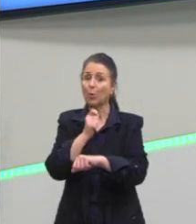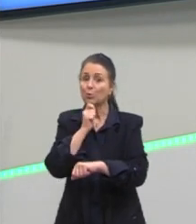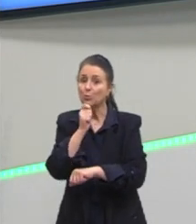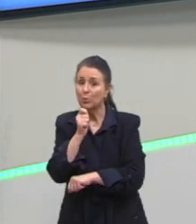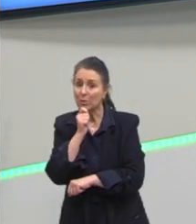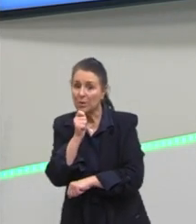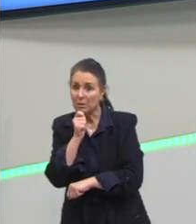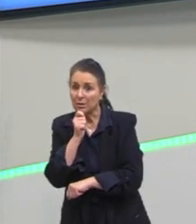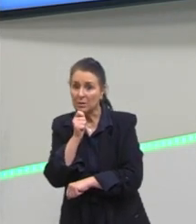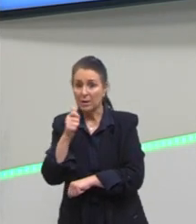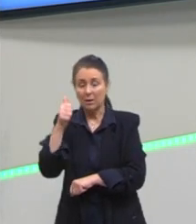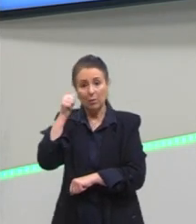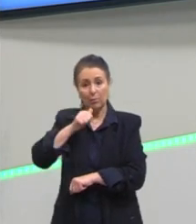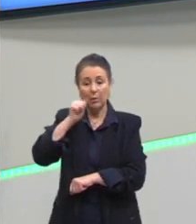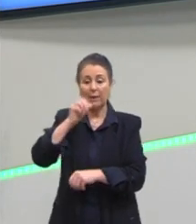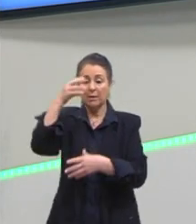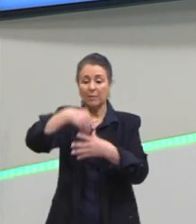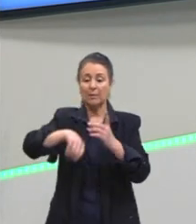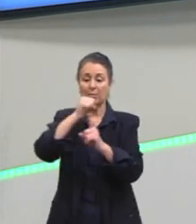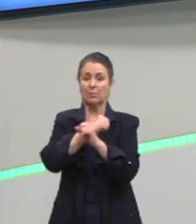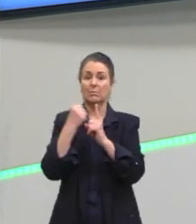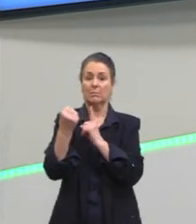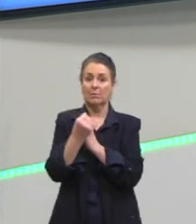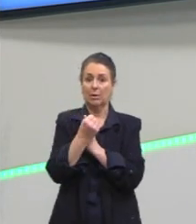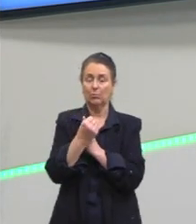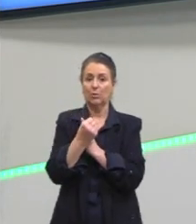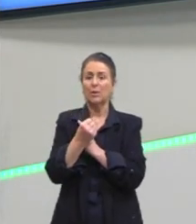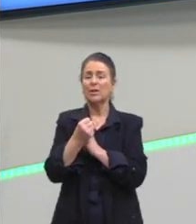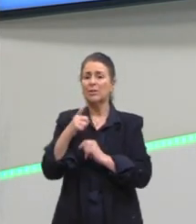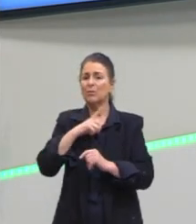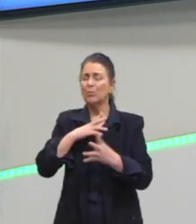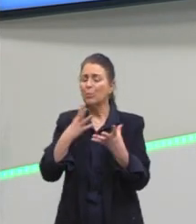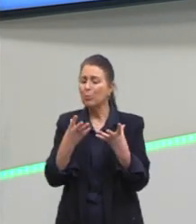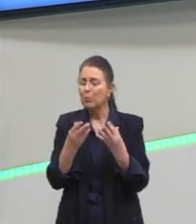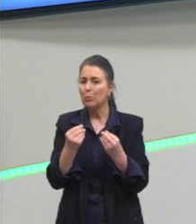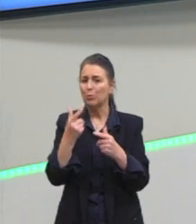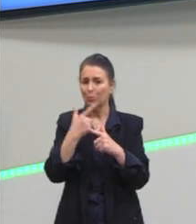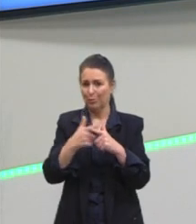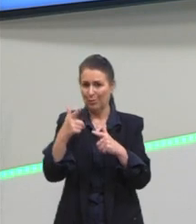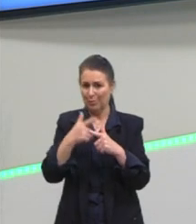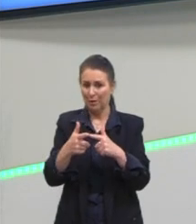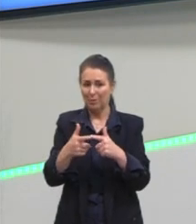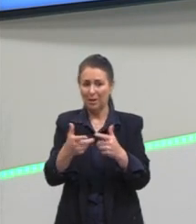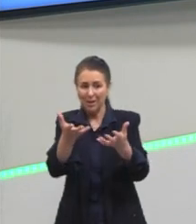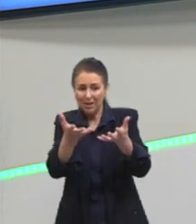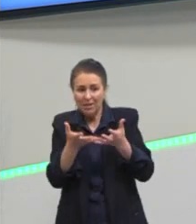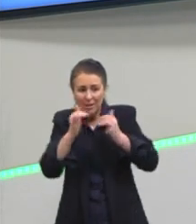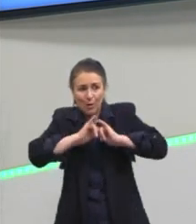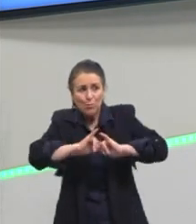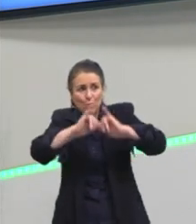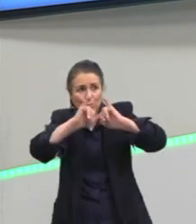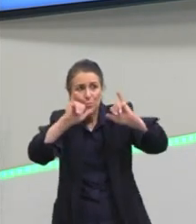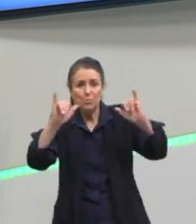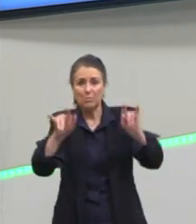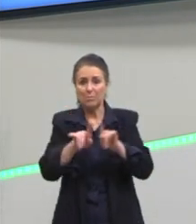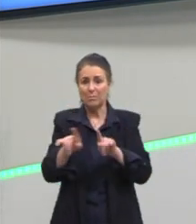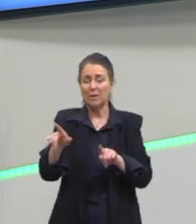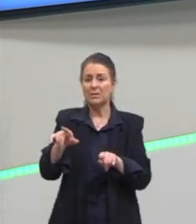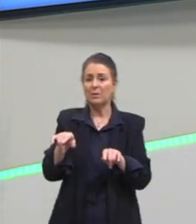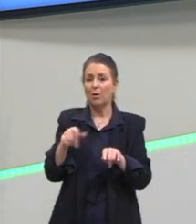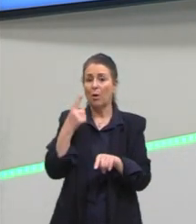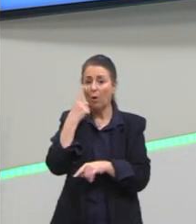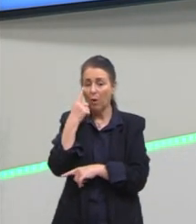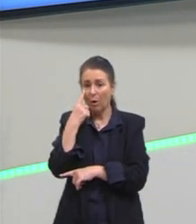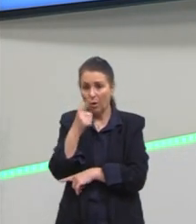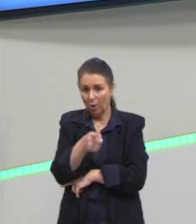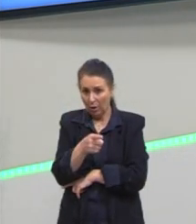mulher dentro de uma sociedade que estava passando por todos aqueles problemas e ela queria ser ouvida. Então, aqui a gente tem, né, mais uma questão, que